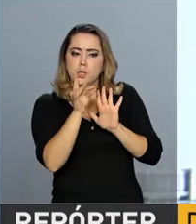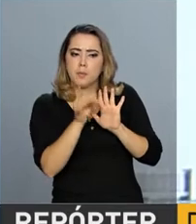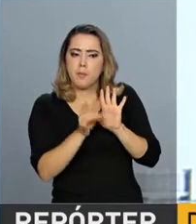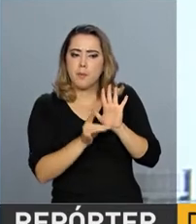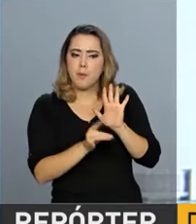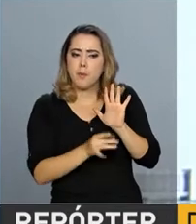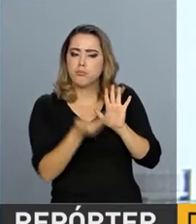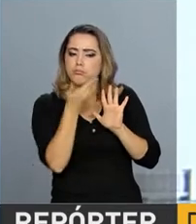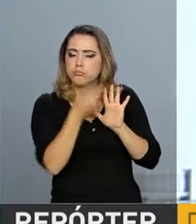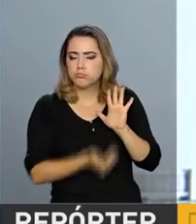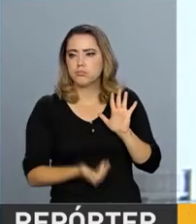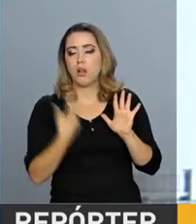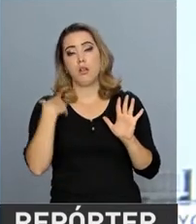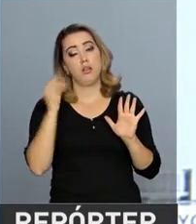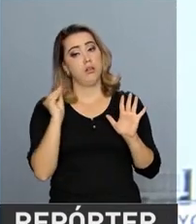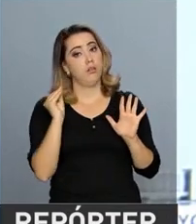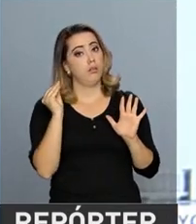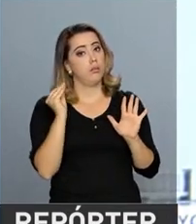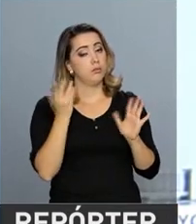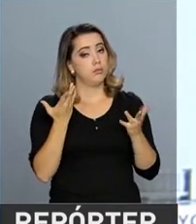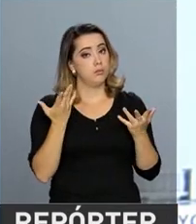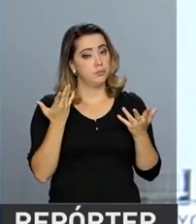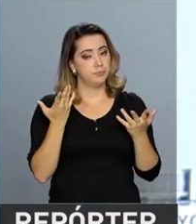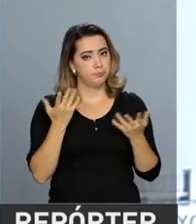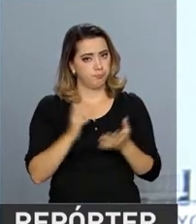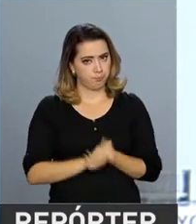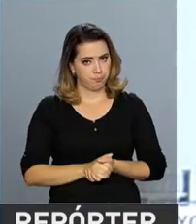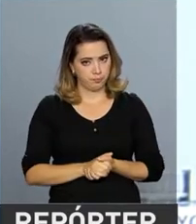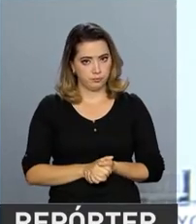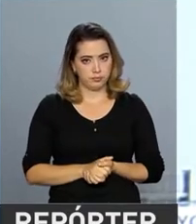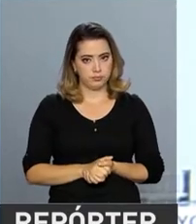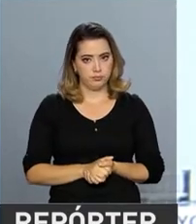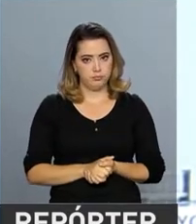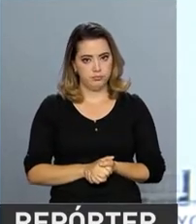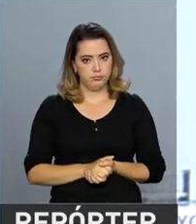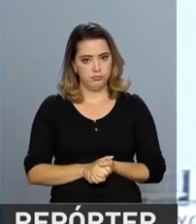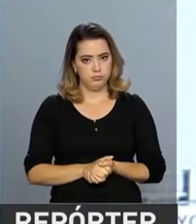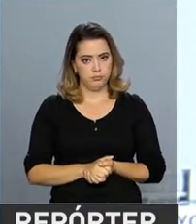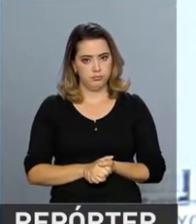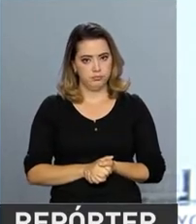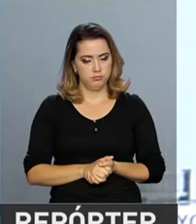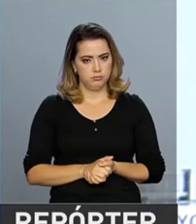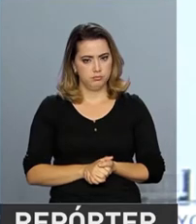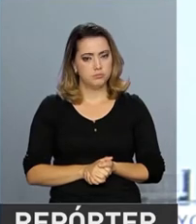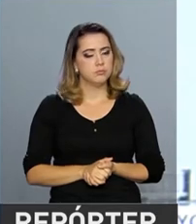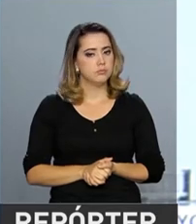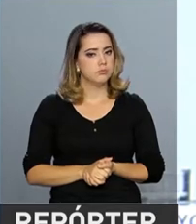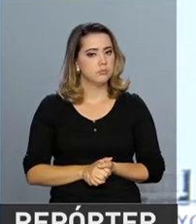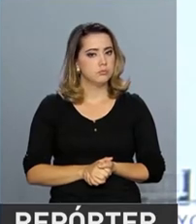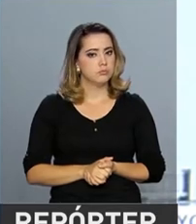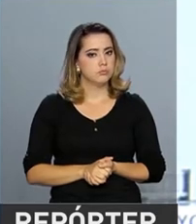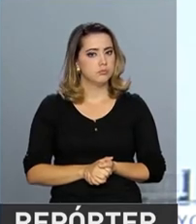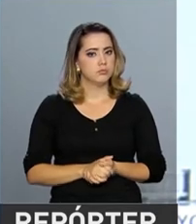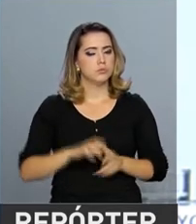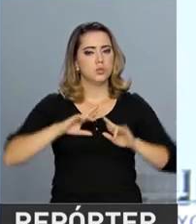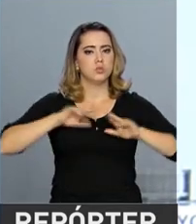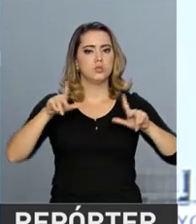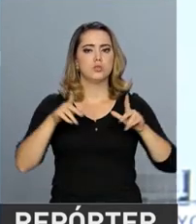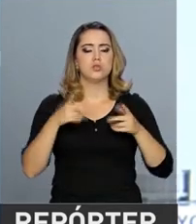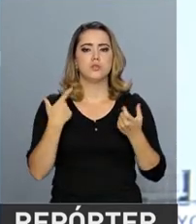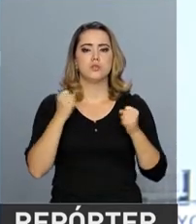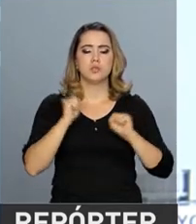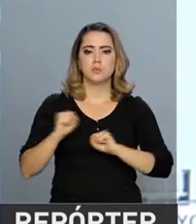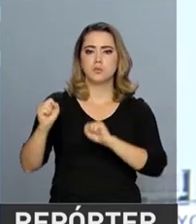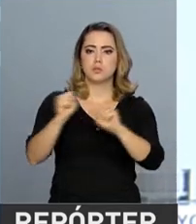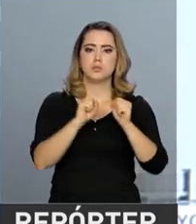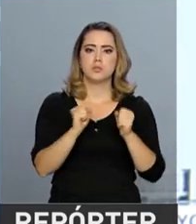ele conserva vários elementos de